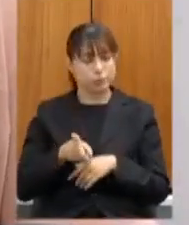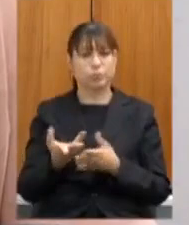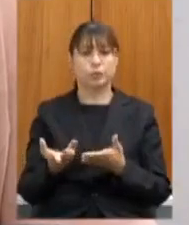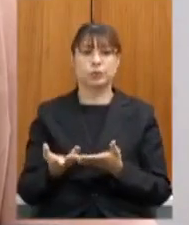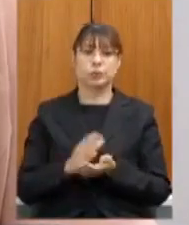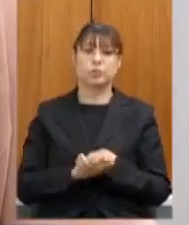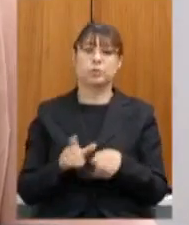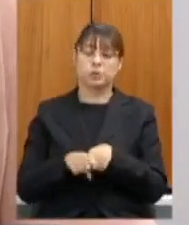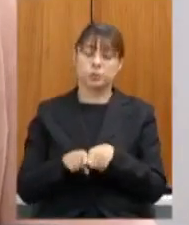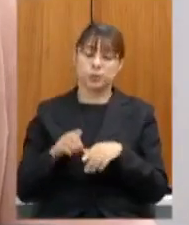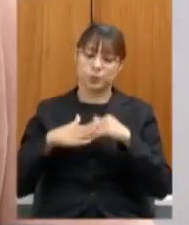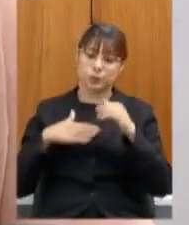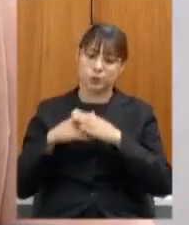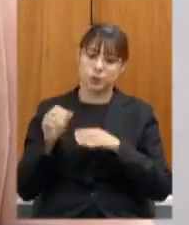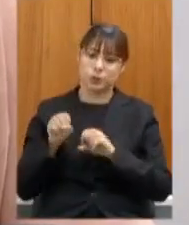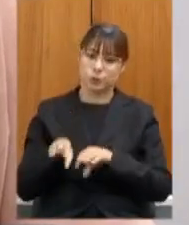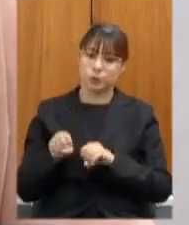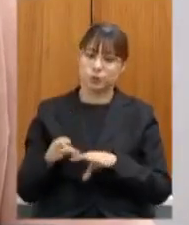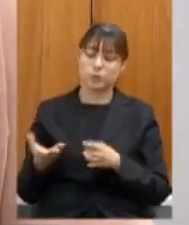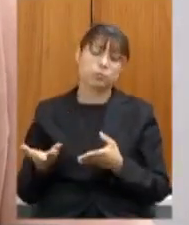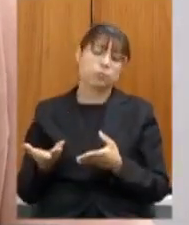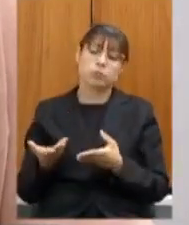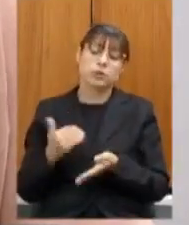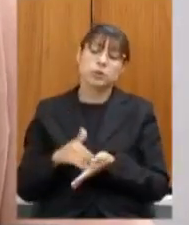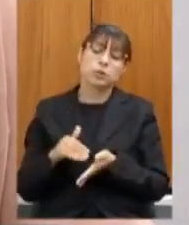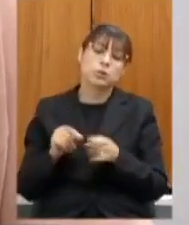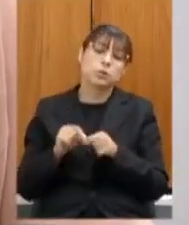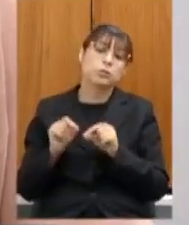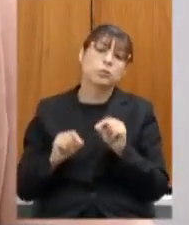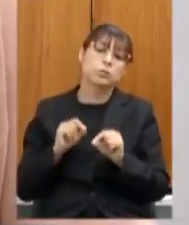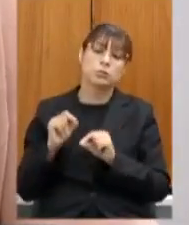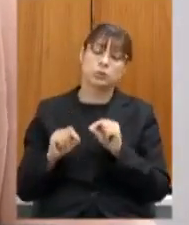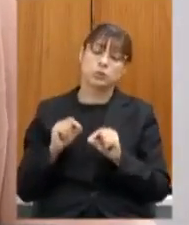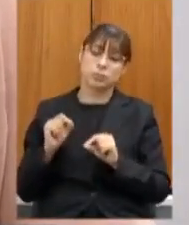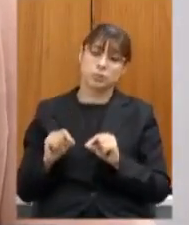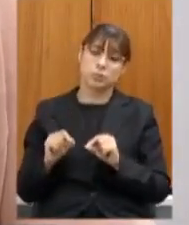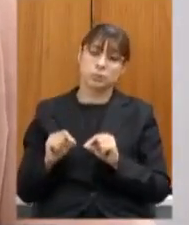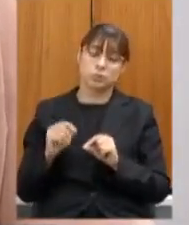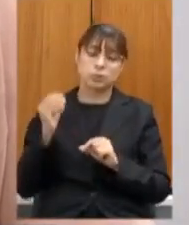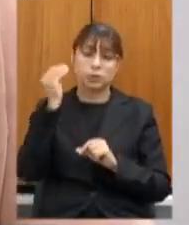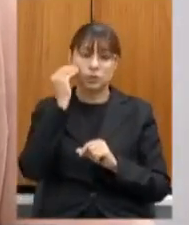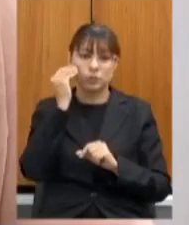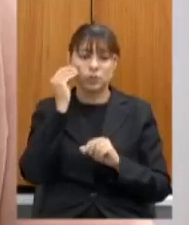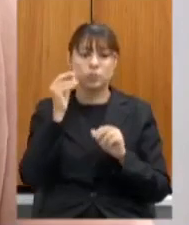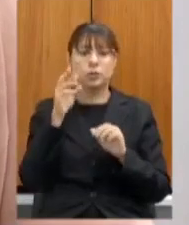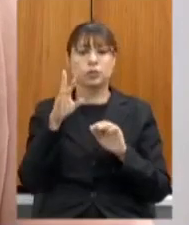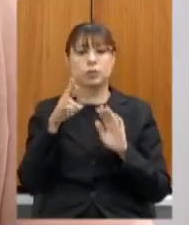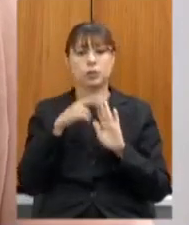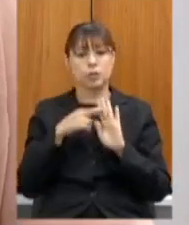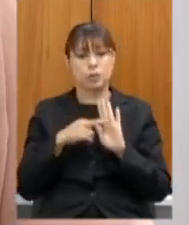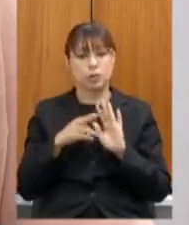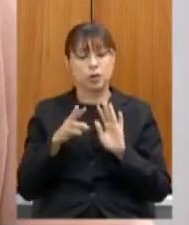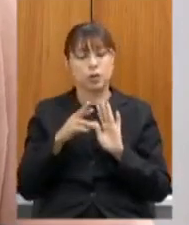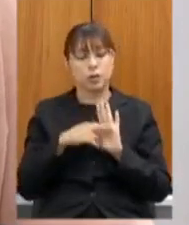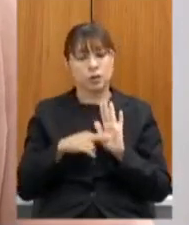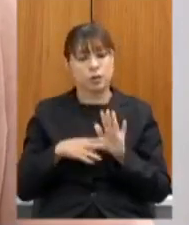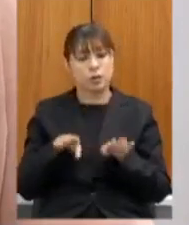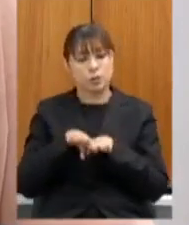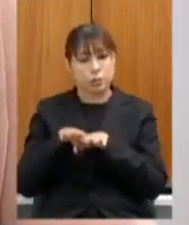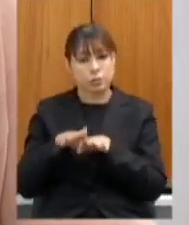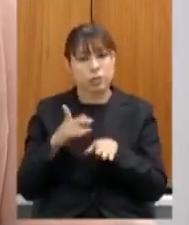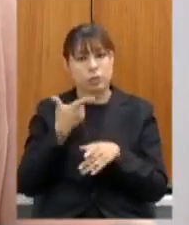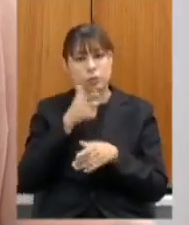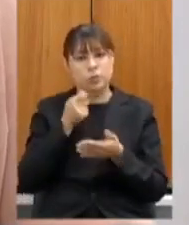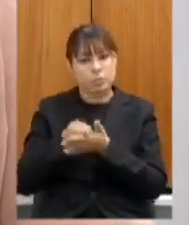profissionais da educação que a articulação a Secretaria vem conduzindo com vistas a regularizar o pagamento mensal integral